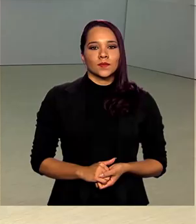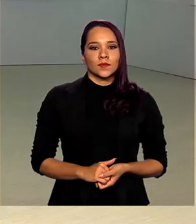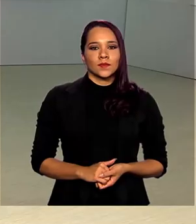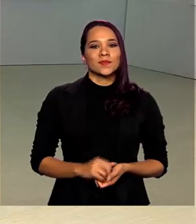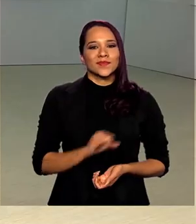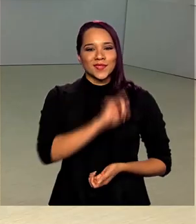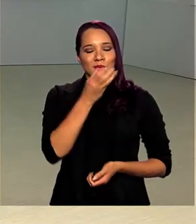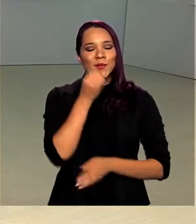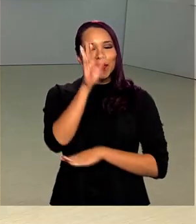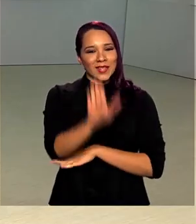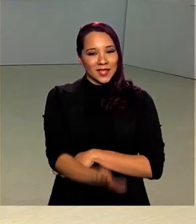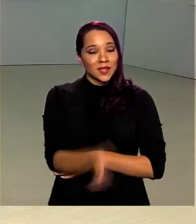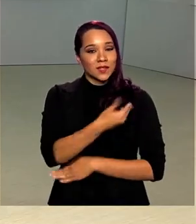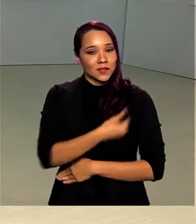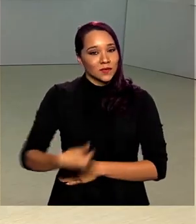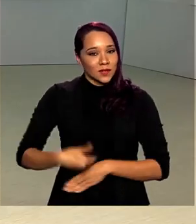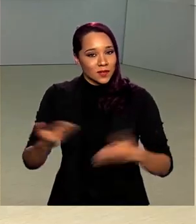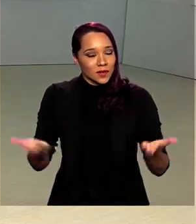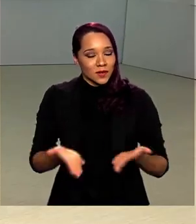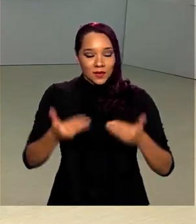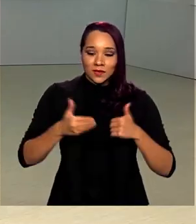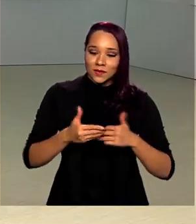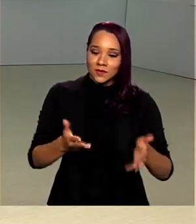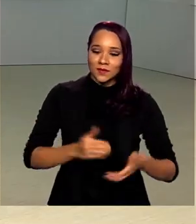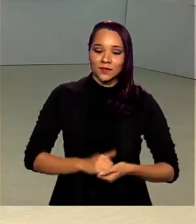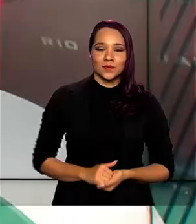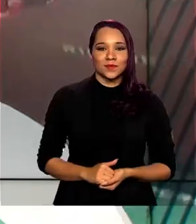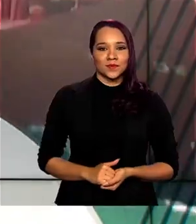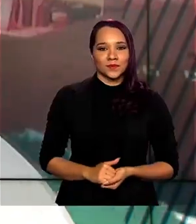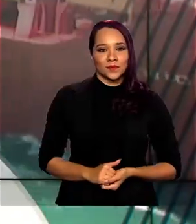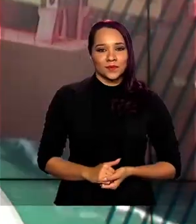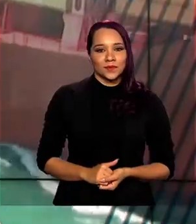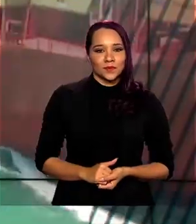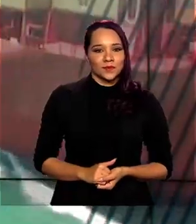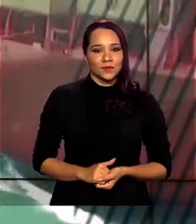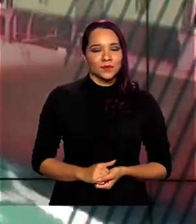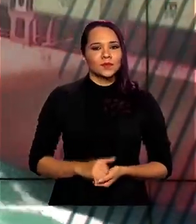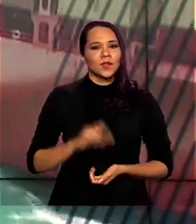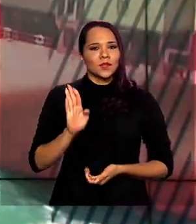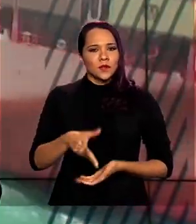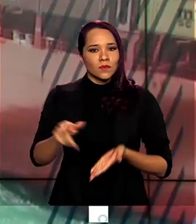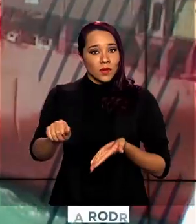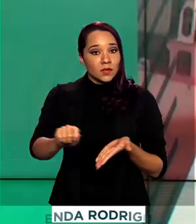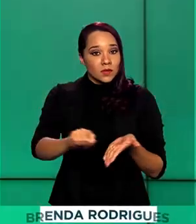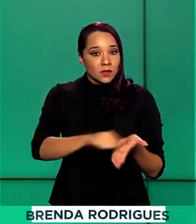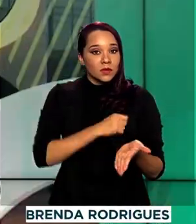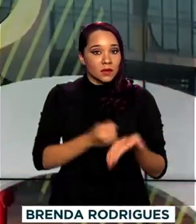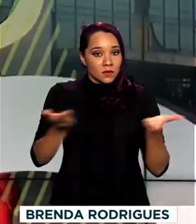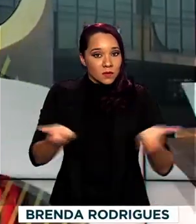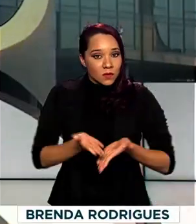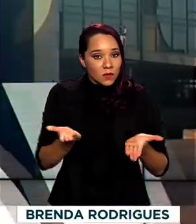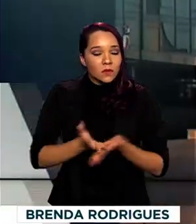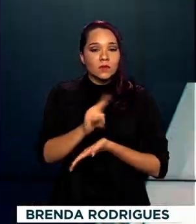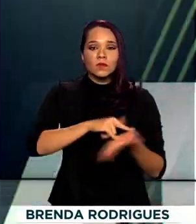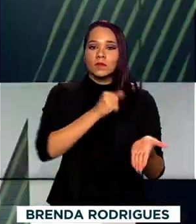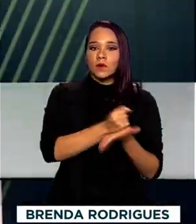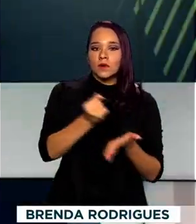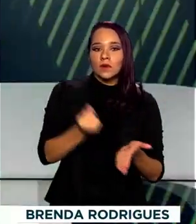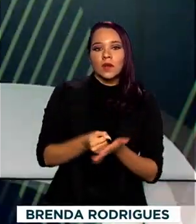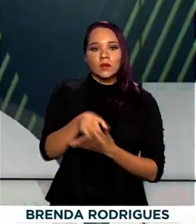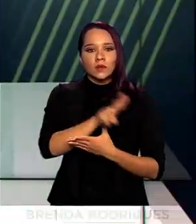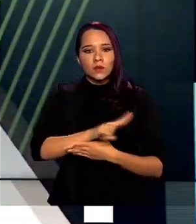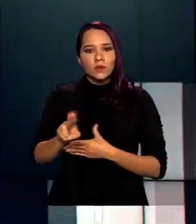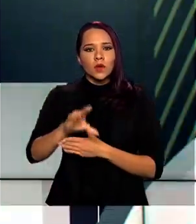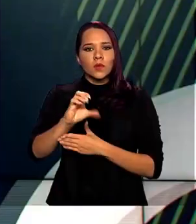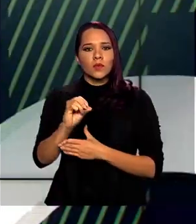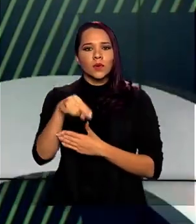Olá, boa tarde. O Governo Agora já está de volta. Foram assinados hoje os contratos da chamada